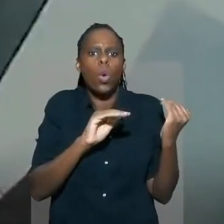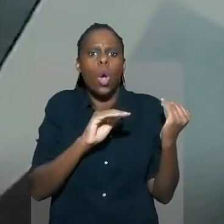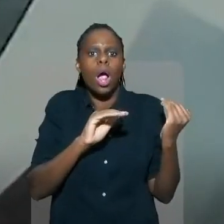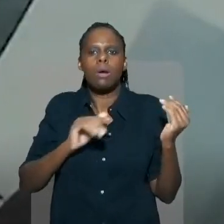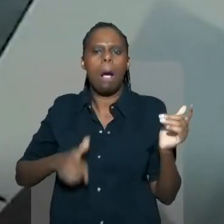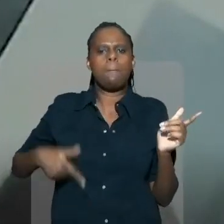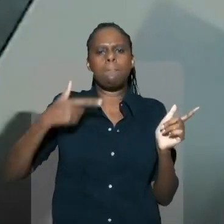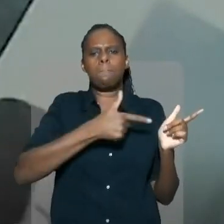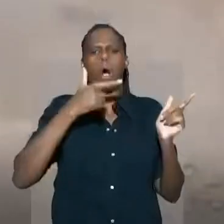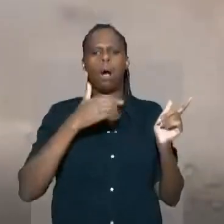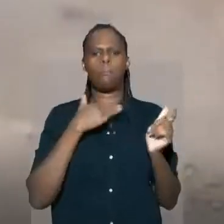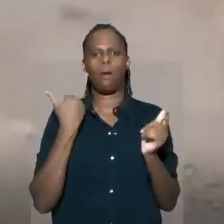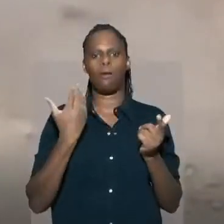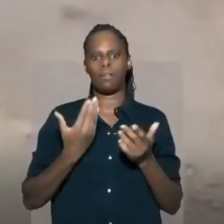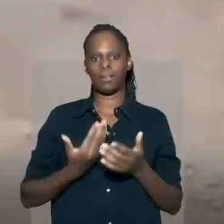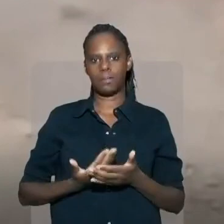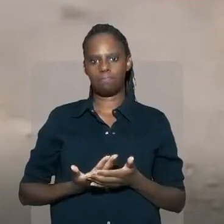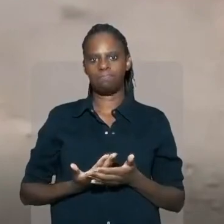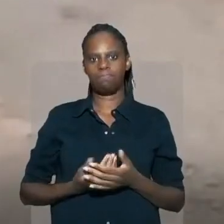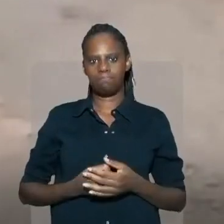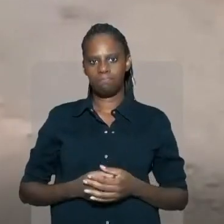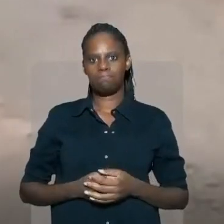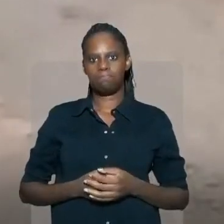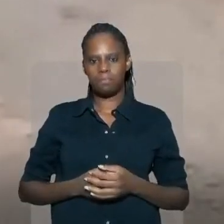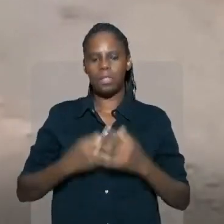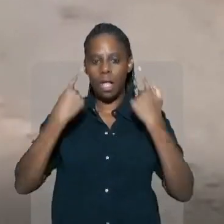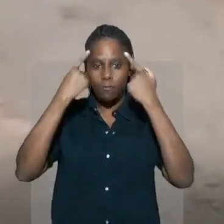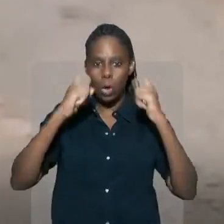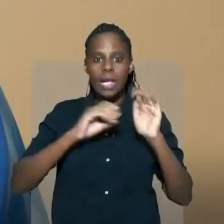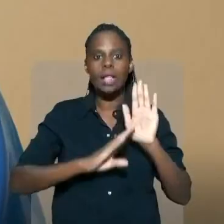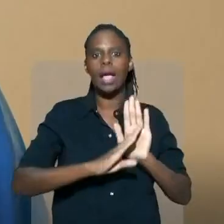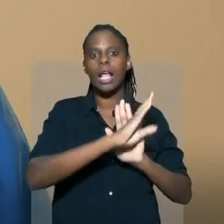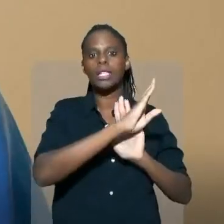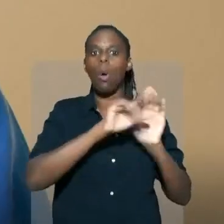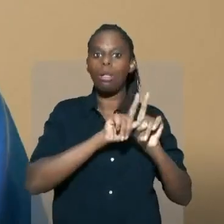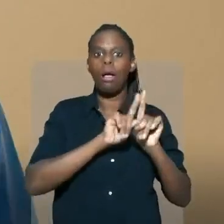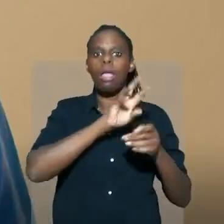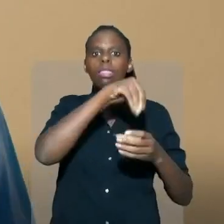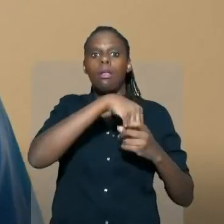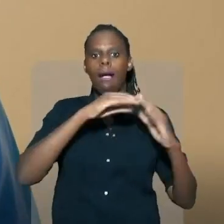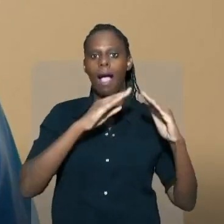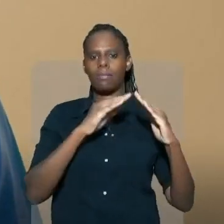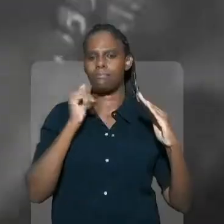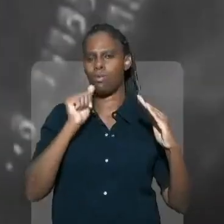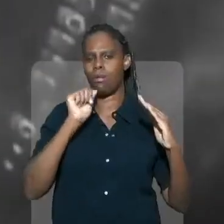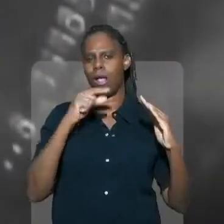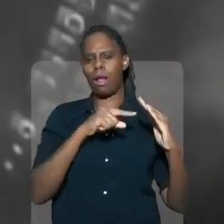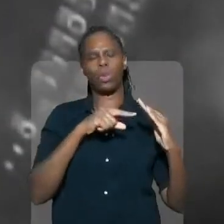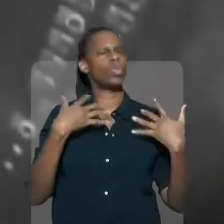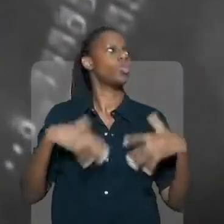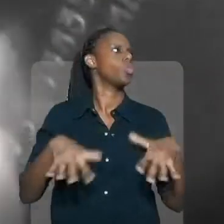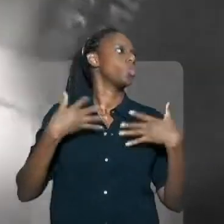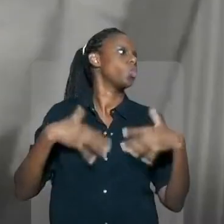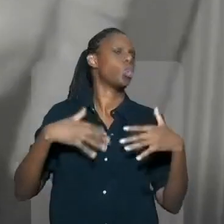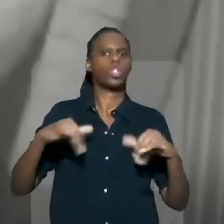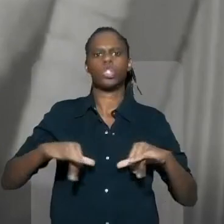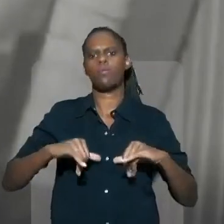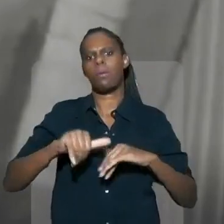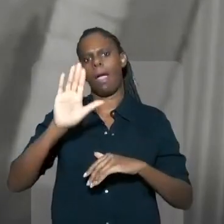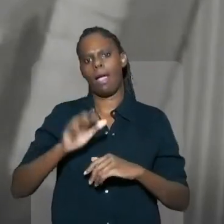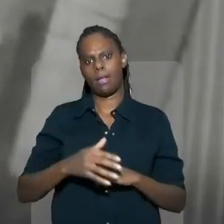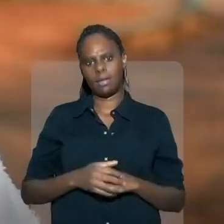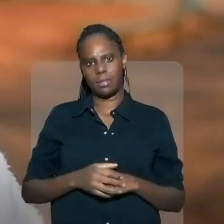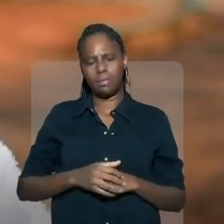discussões terminarem em tragédia. Cresceu a violência até dentro de casa. As mulheres são as maiores